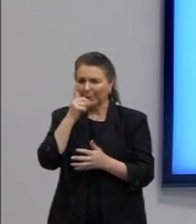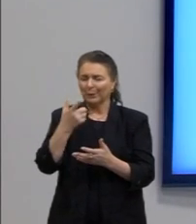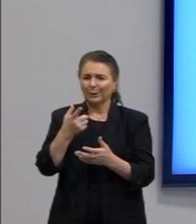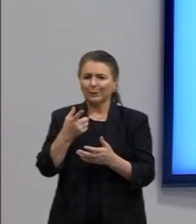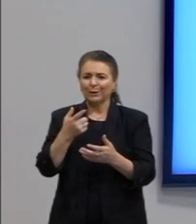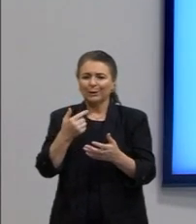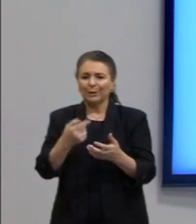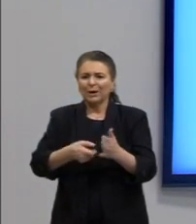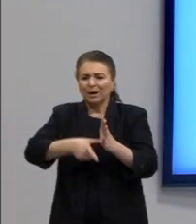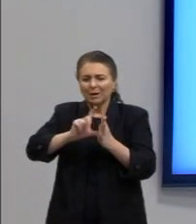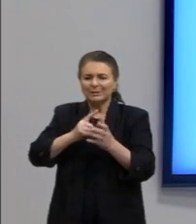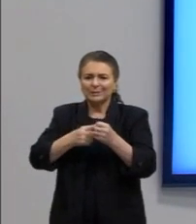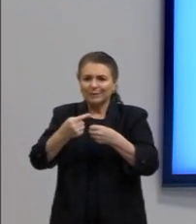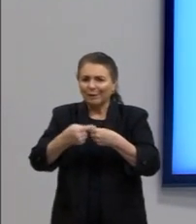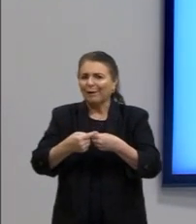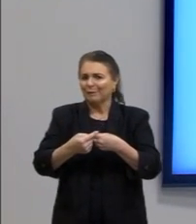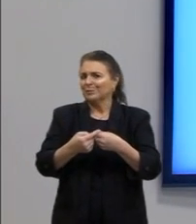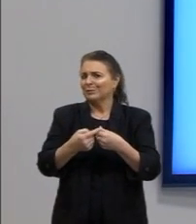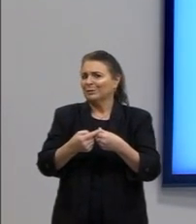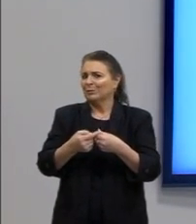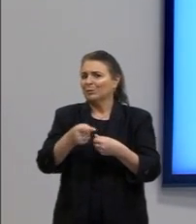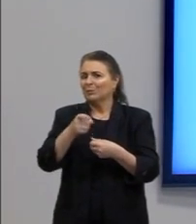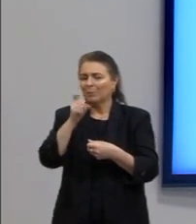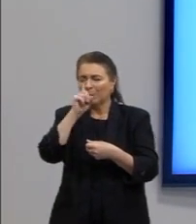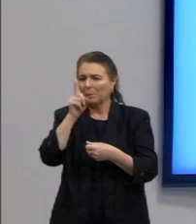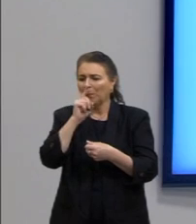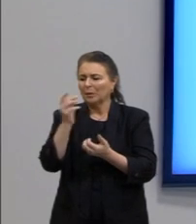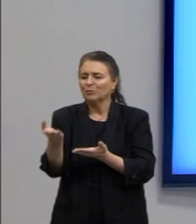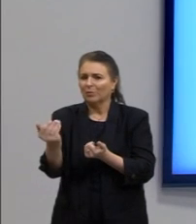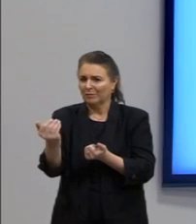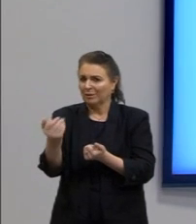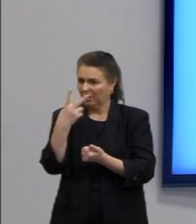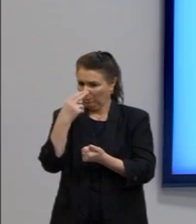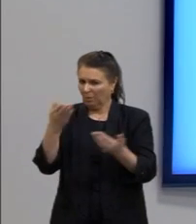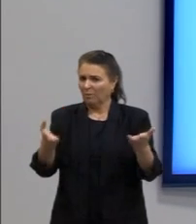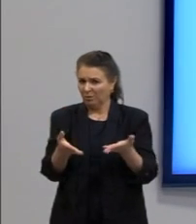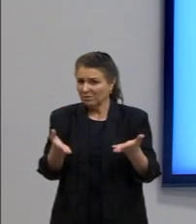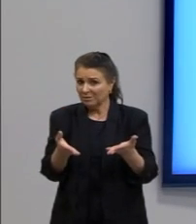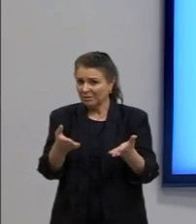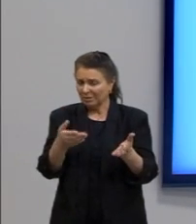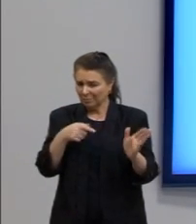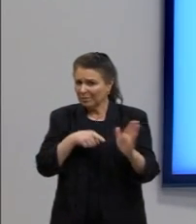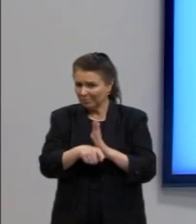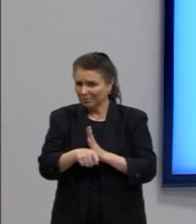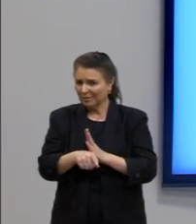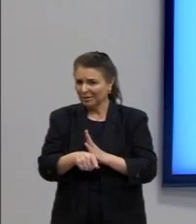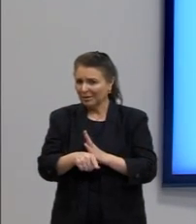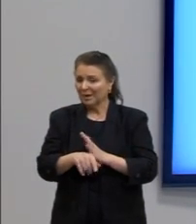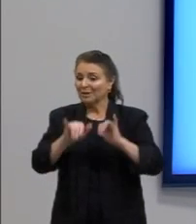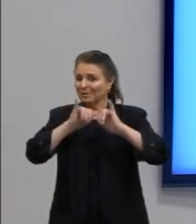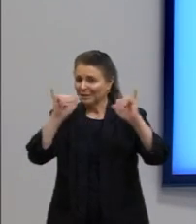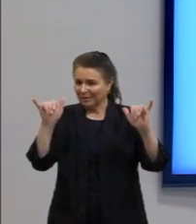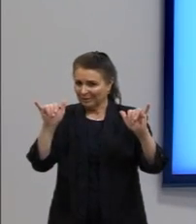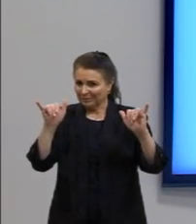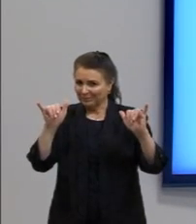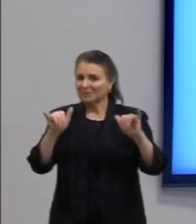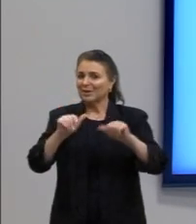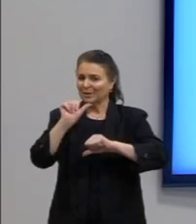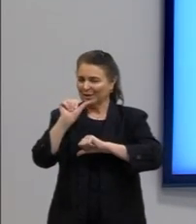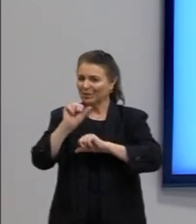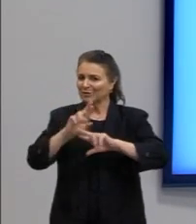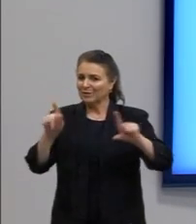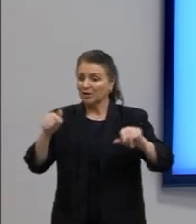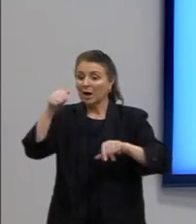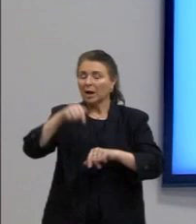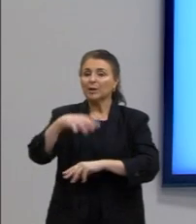cidade quando eles eram mais novos. eles vão dizer que ela teve grandes mudanças. Aqui em Porto Alegre, por exemplo, nós tivemos a